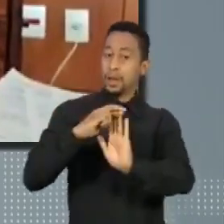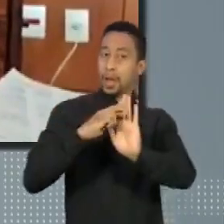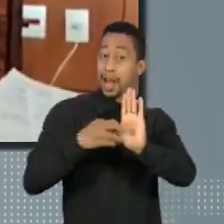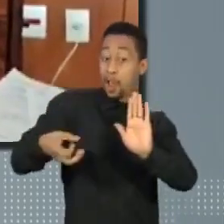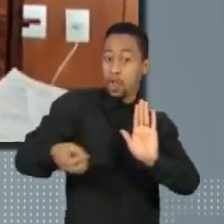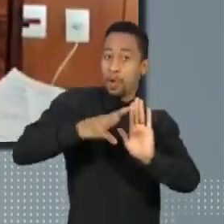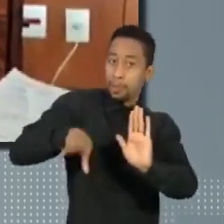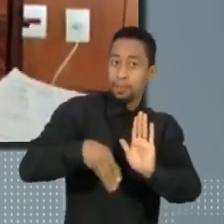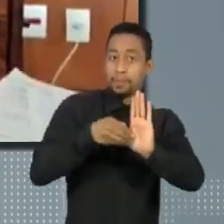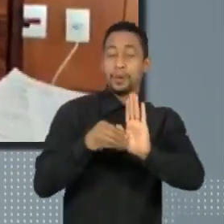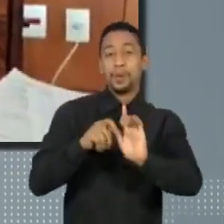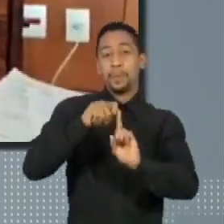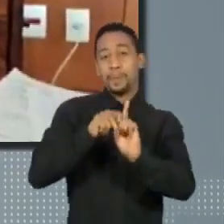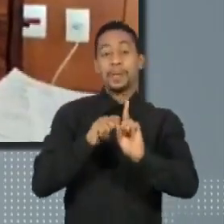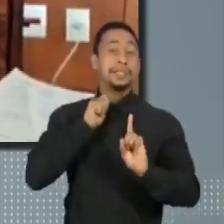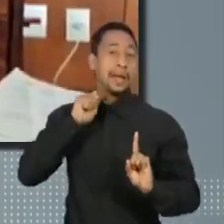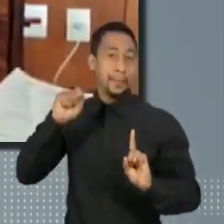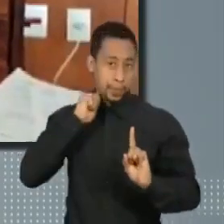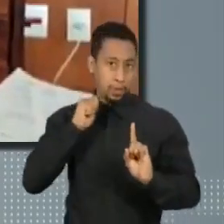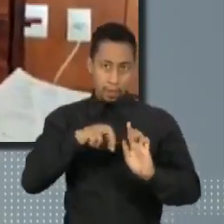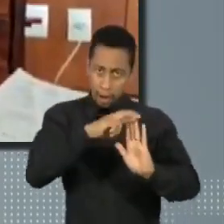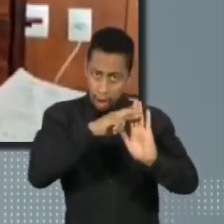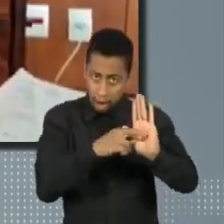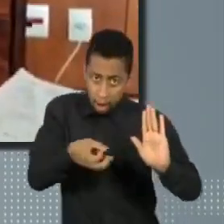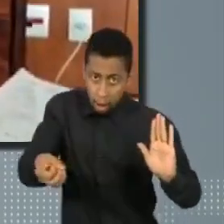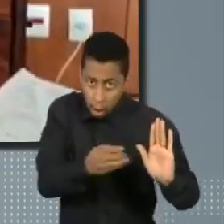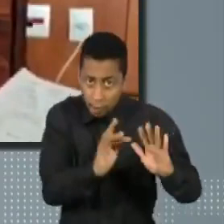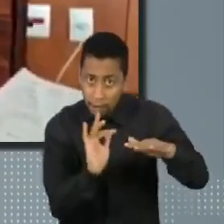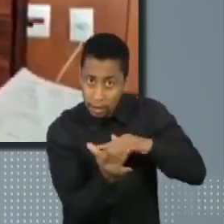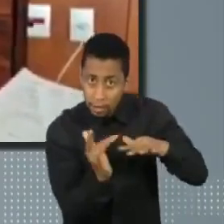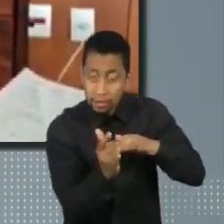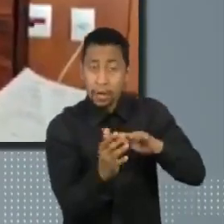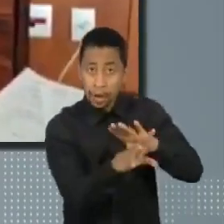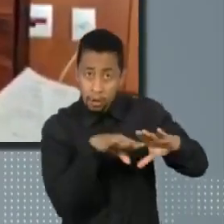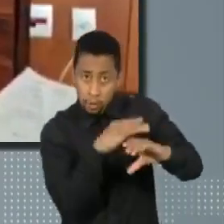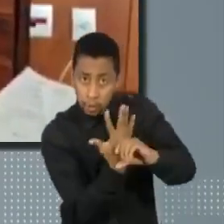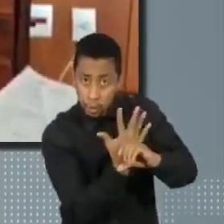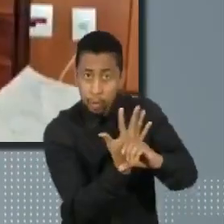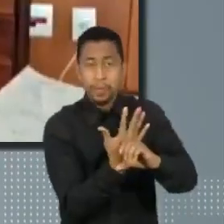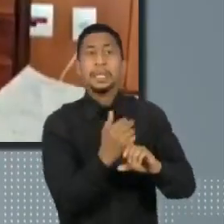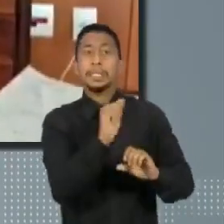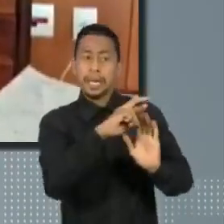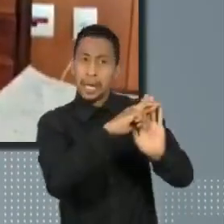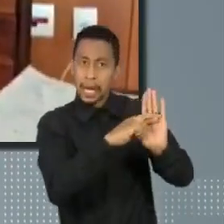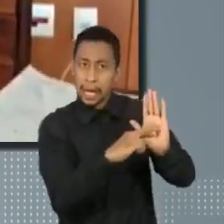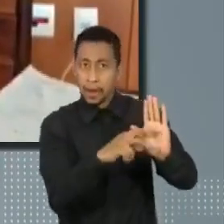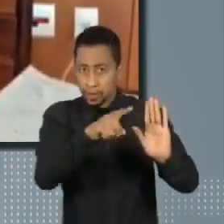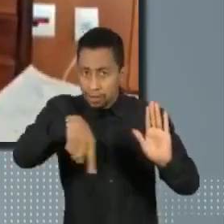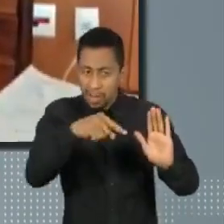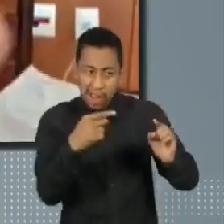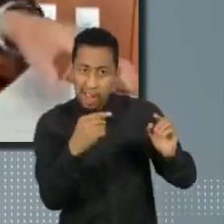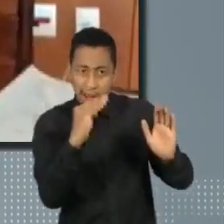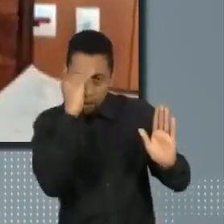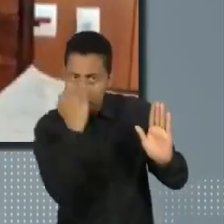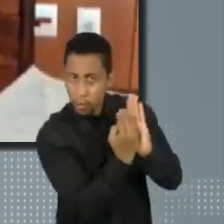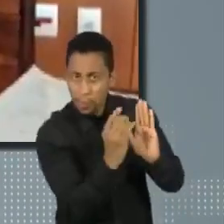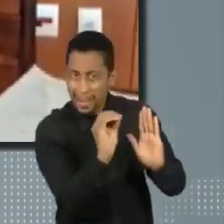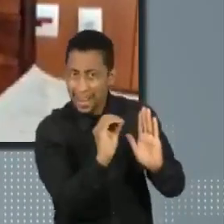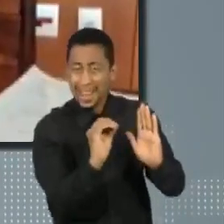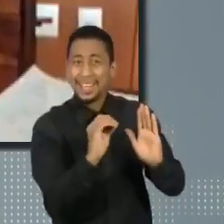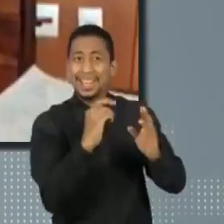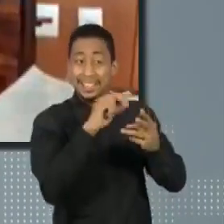uso do YouTube feita em abril. Pelas regras da rede social, três violações da política num período de três meses podem levar ao